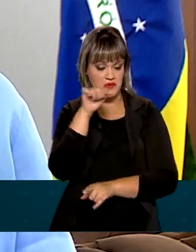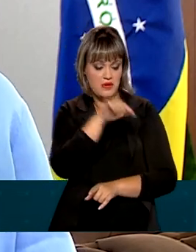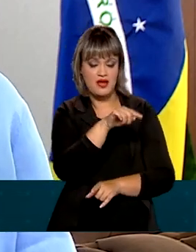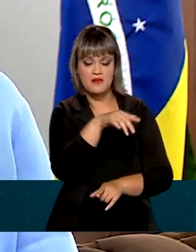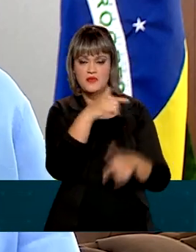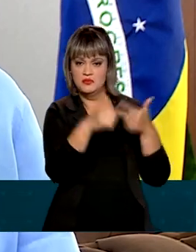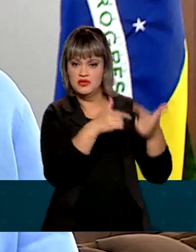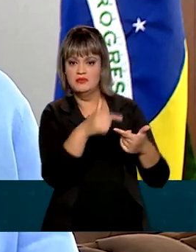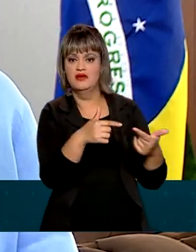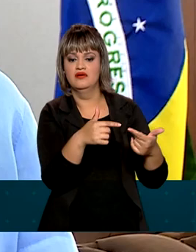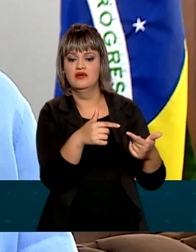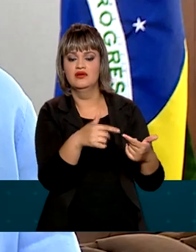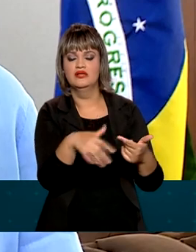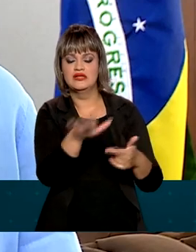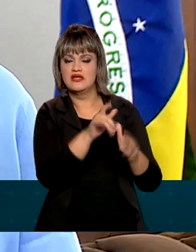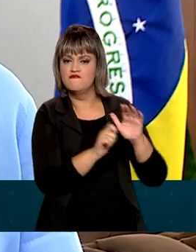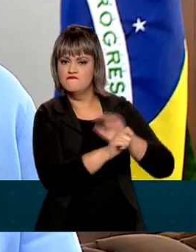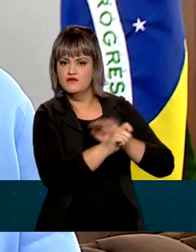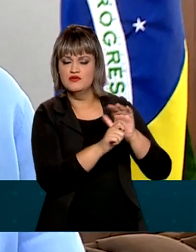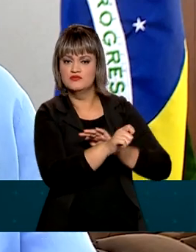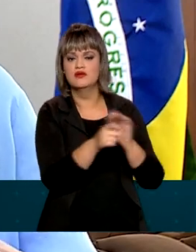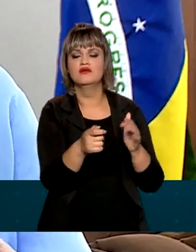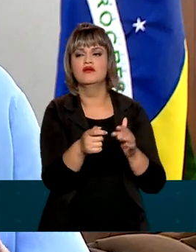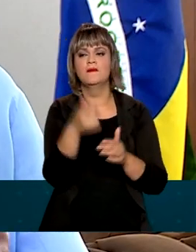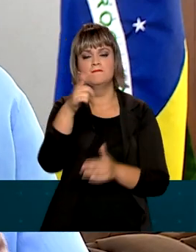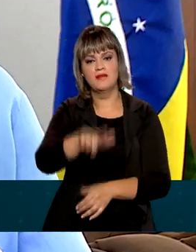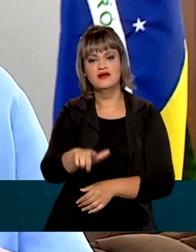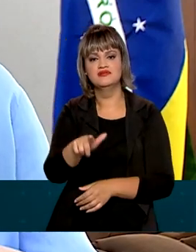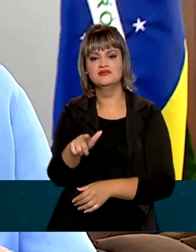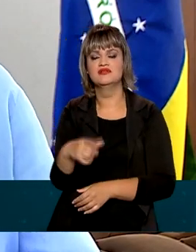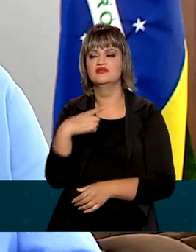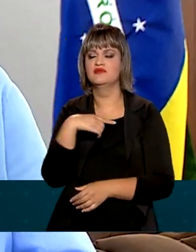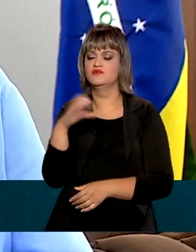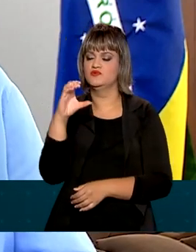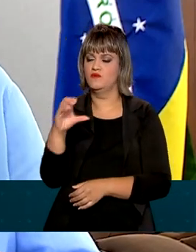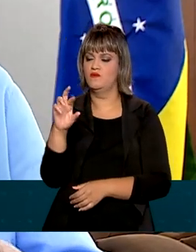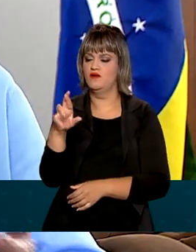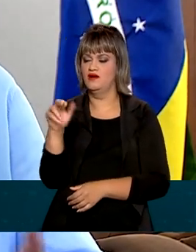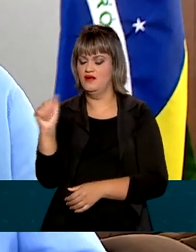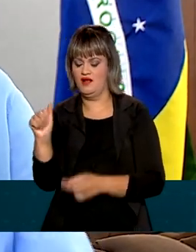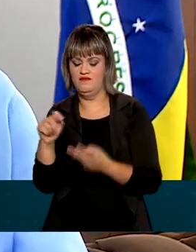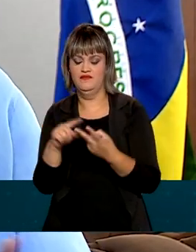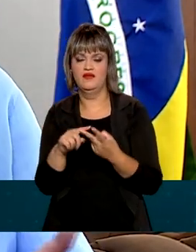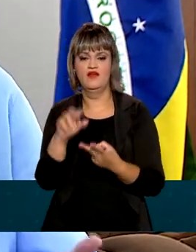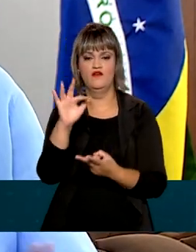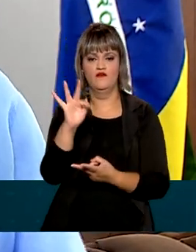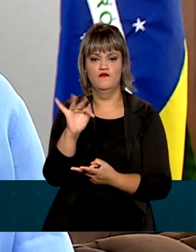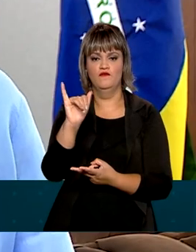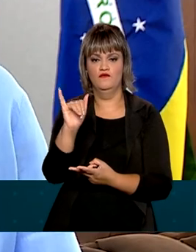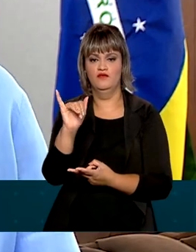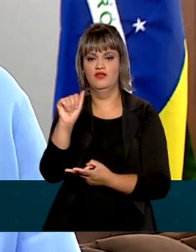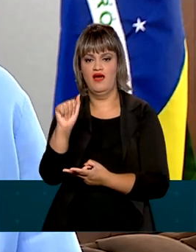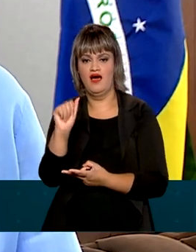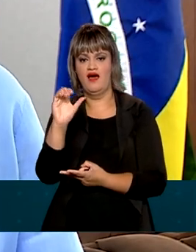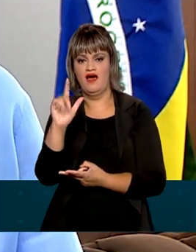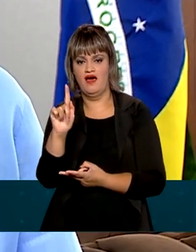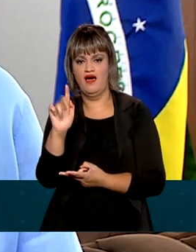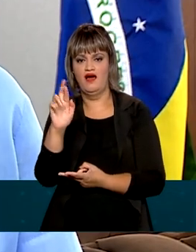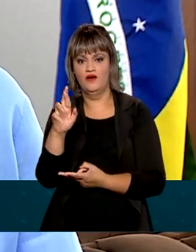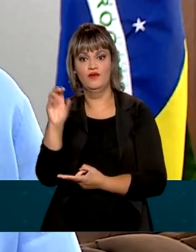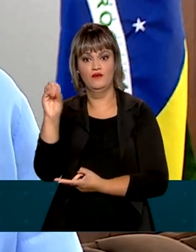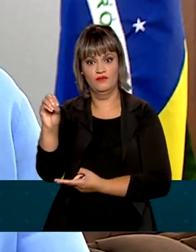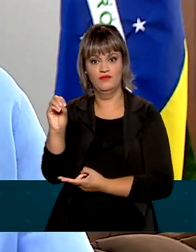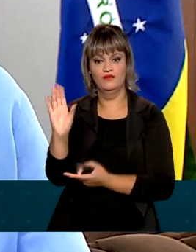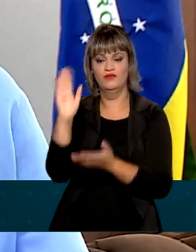tipo de investimento, Temos aí o CRA, temos o FIAGRO, que foi lançado agora no